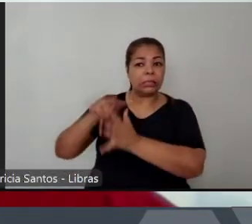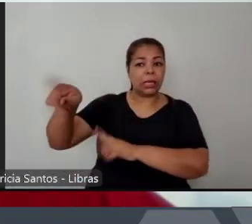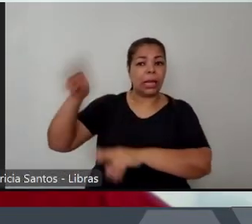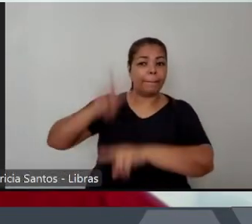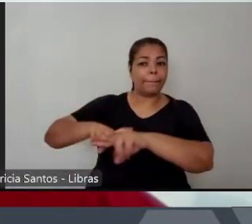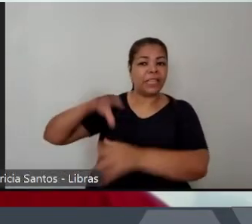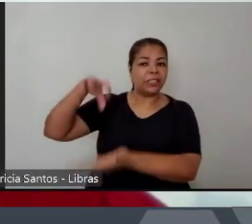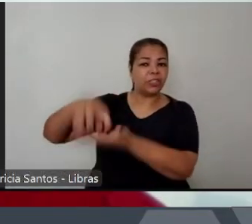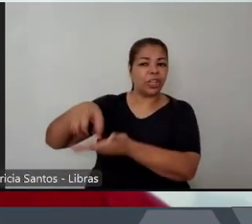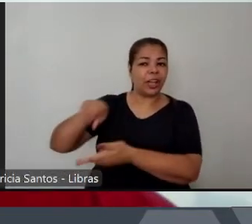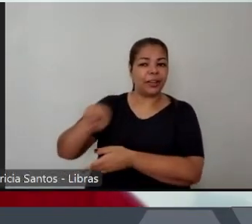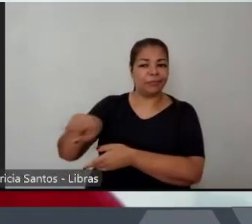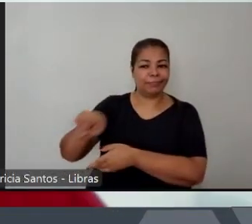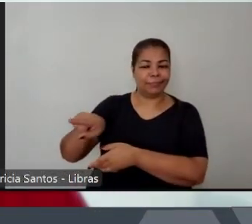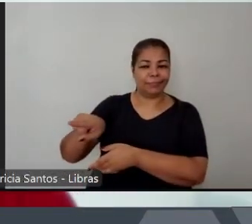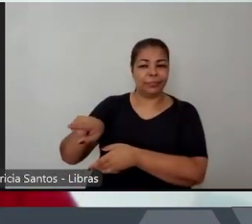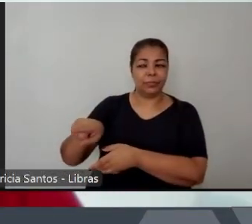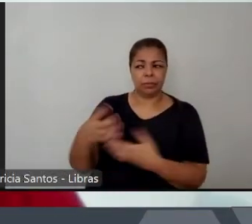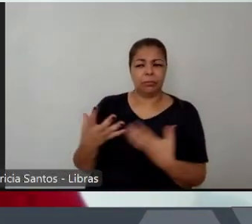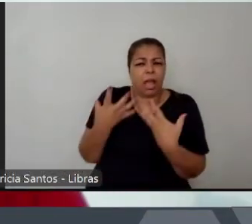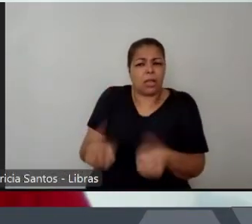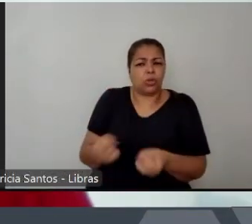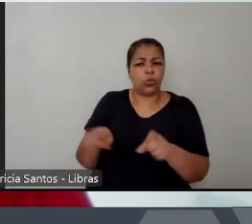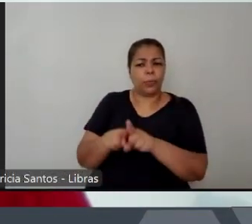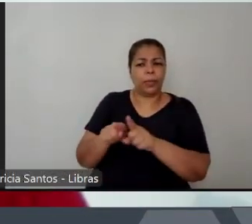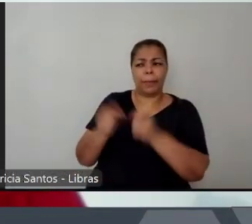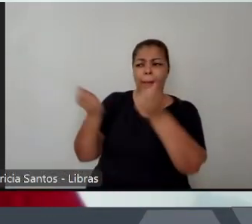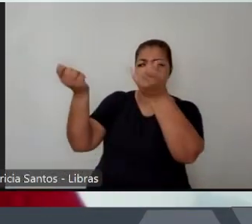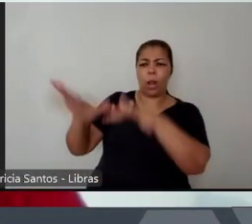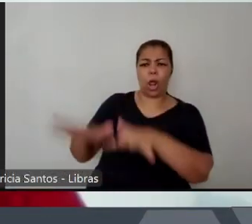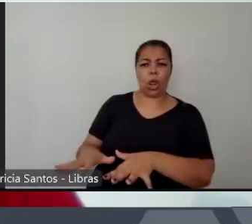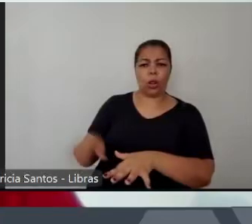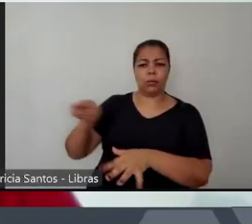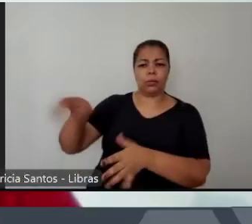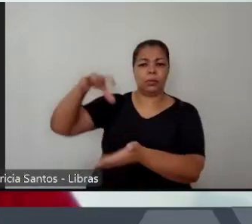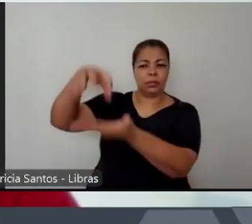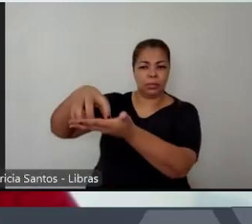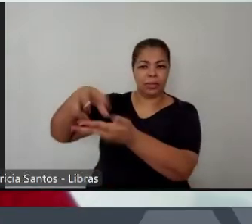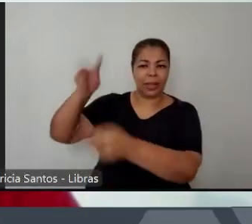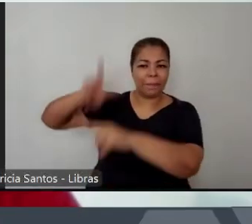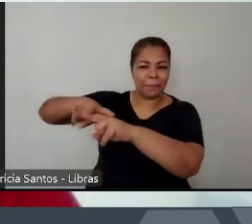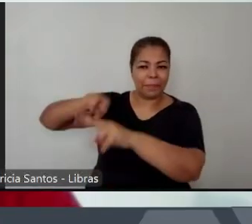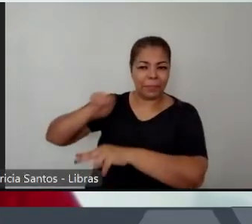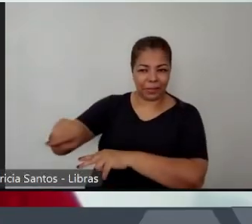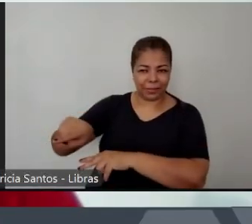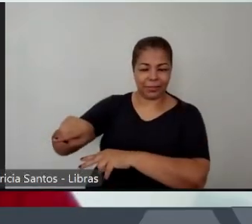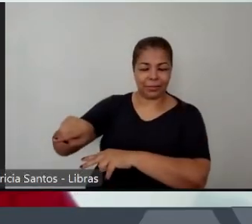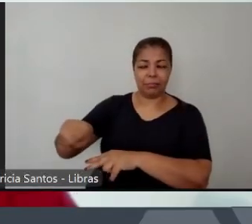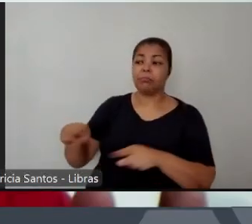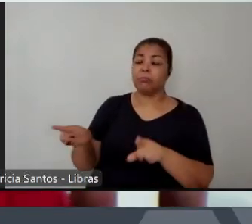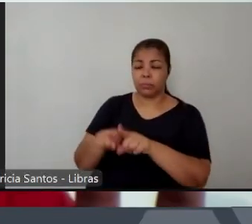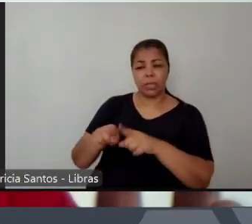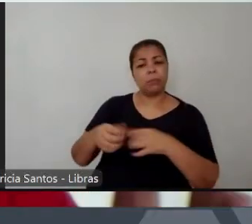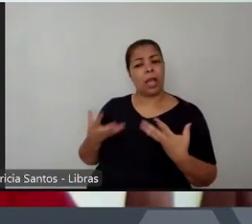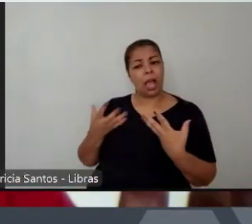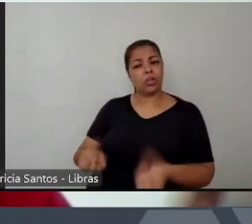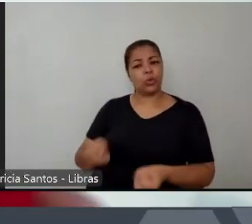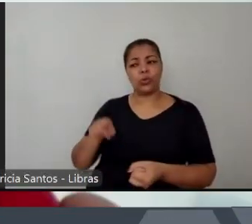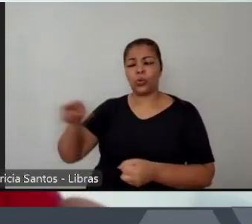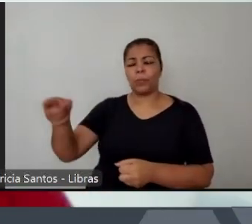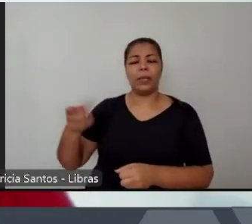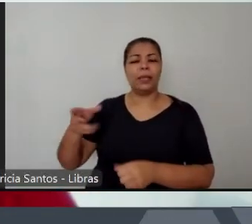o compromisso de implodir o Carandiru e ao mesmo tempo que ele assume com esse compromisso de implodir o Carandiru ele